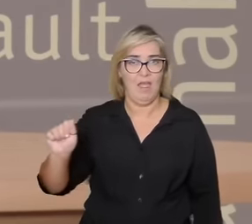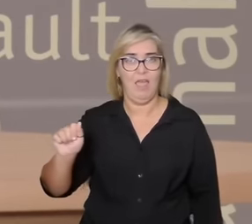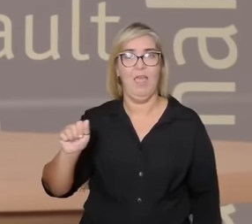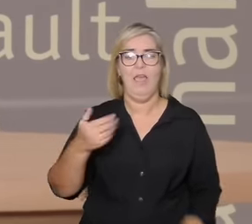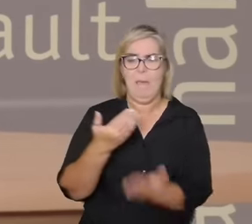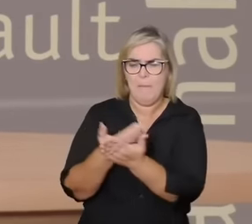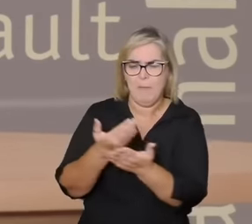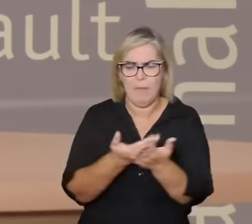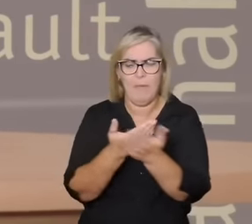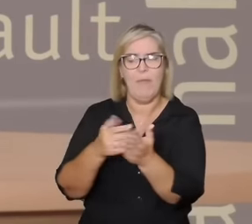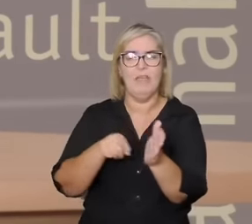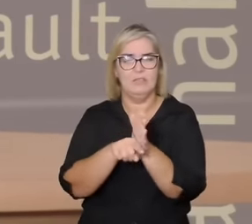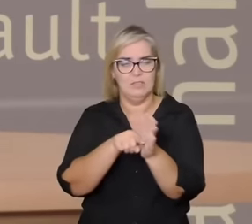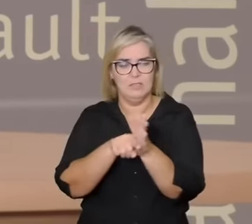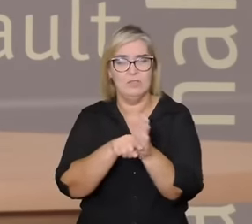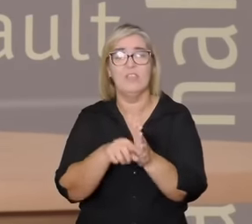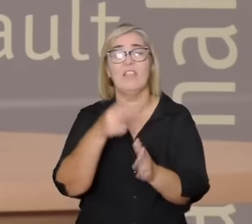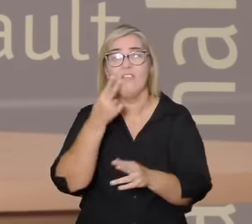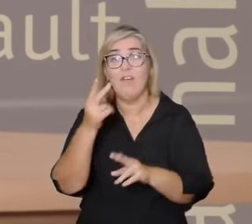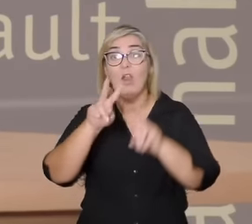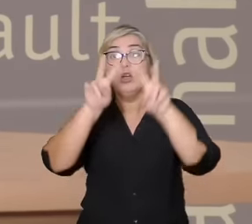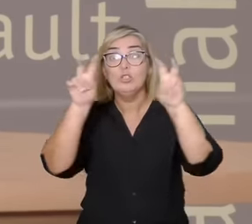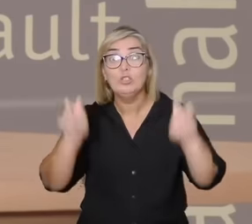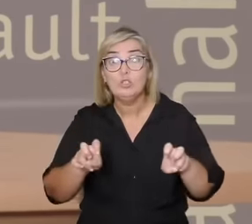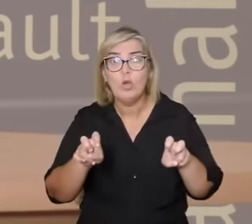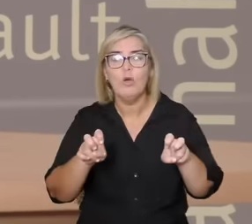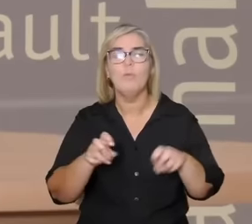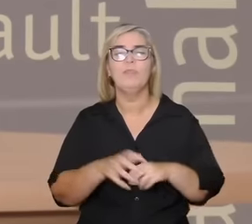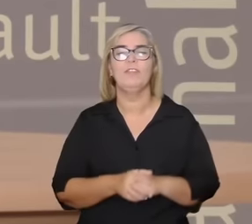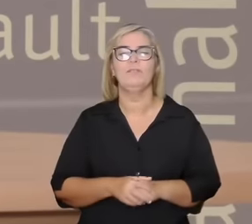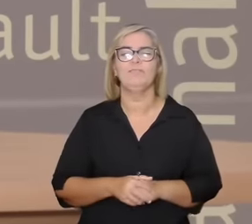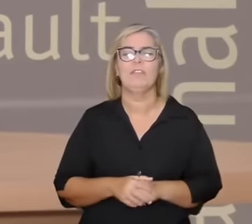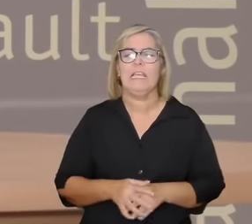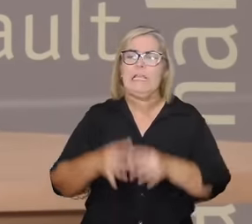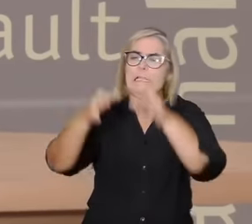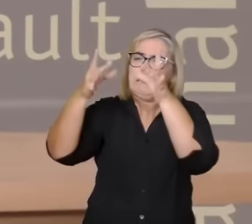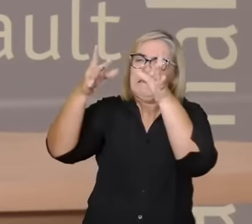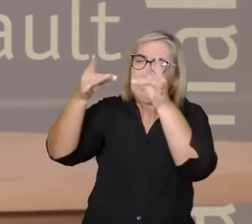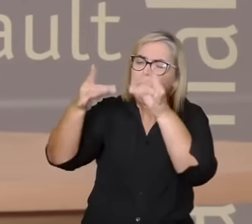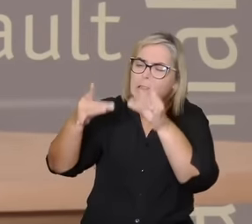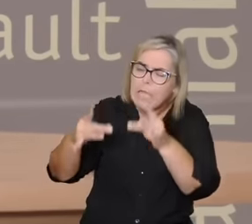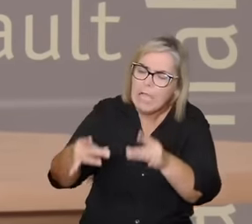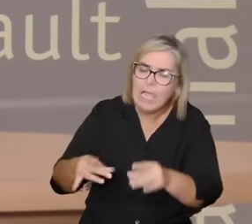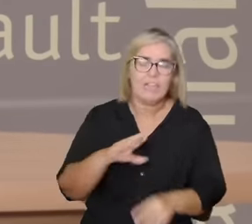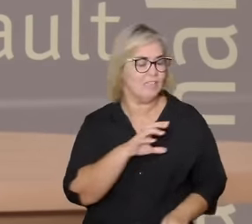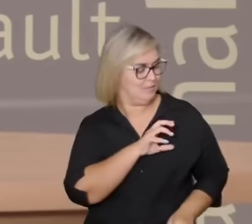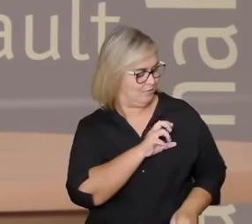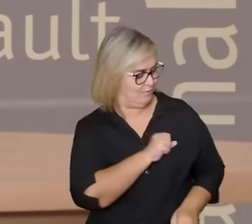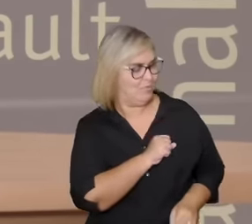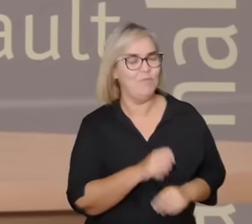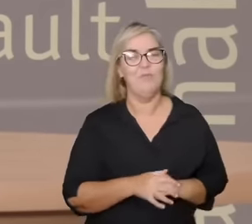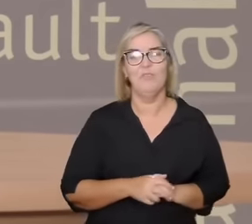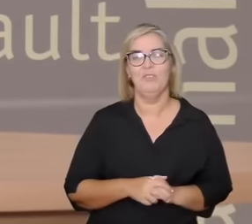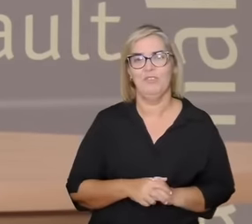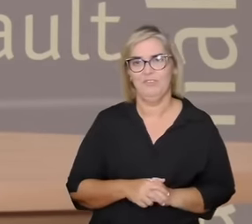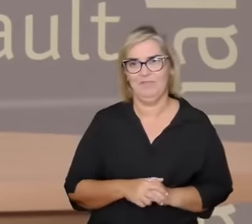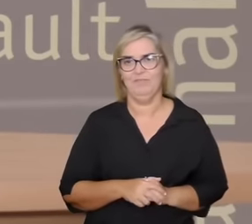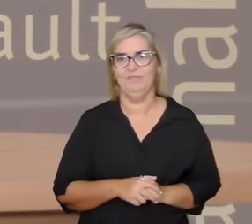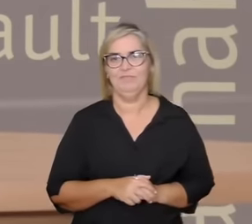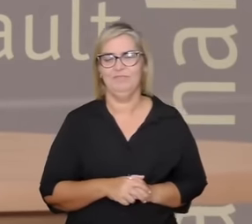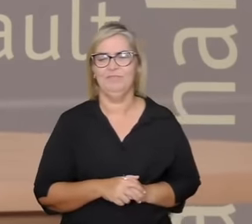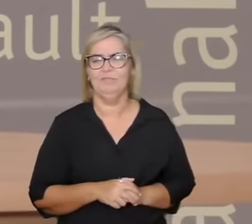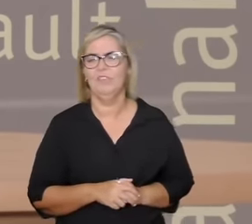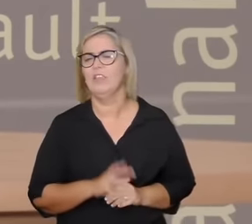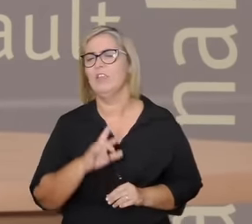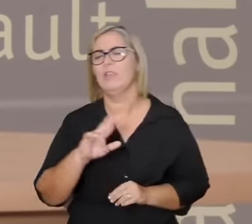artesanias dos afetos que é uma expressão conceitual muito interessante que é diferente de não monogamia